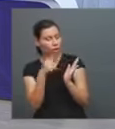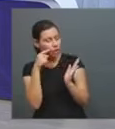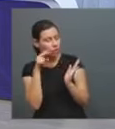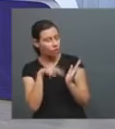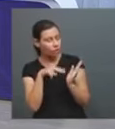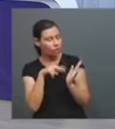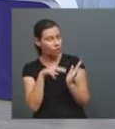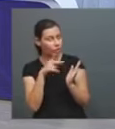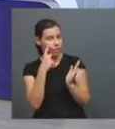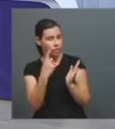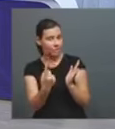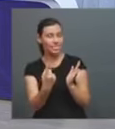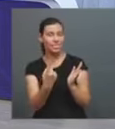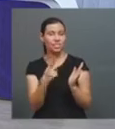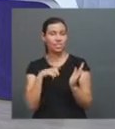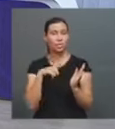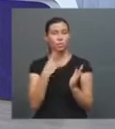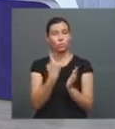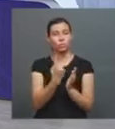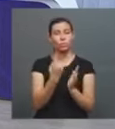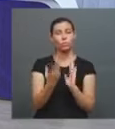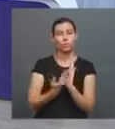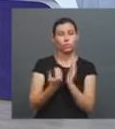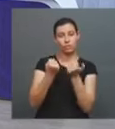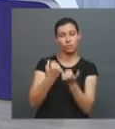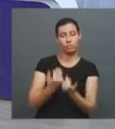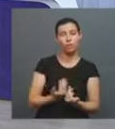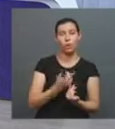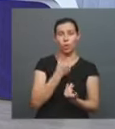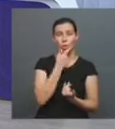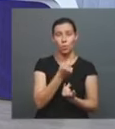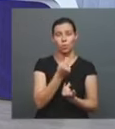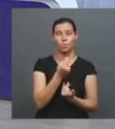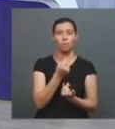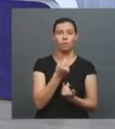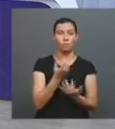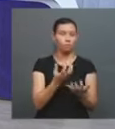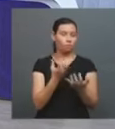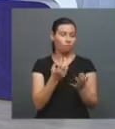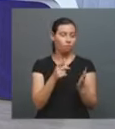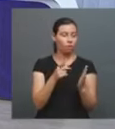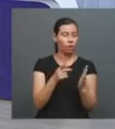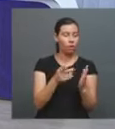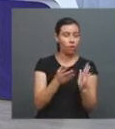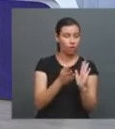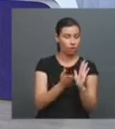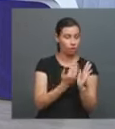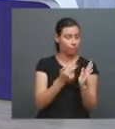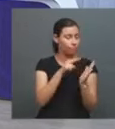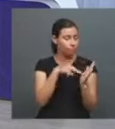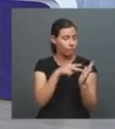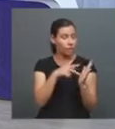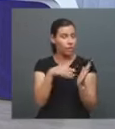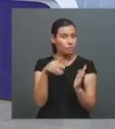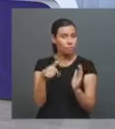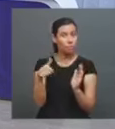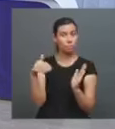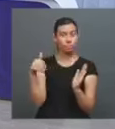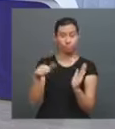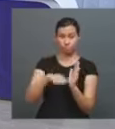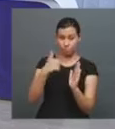página. Ah, é? Olha só. Interessante. E, professor Guilherme, na sua opinião, essa questão do público